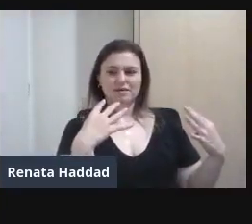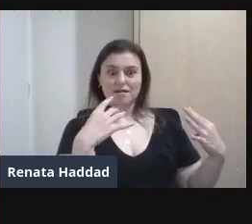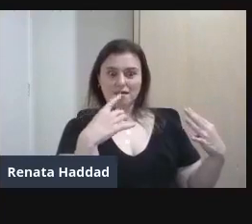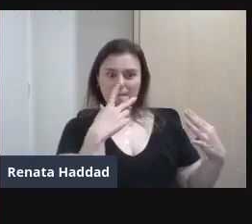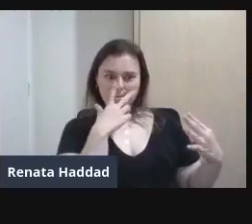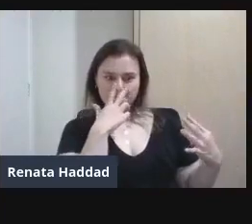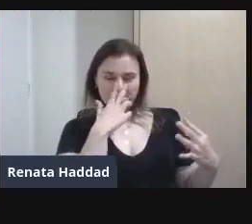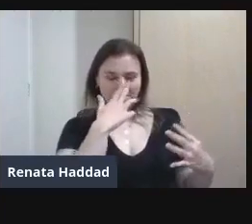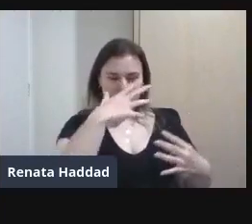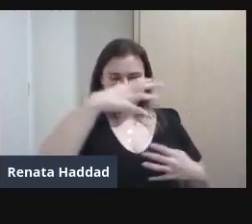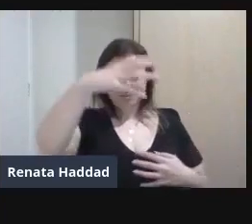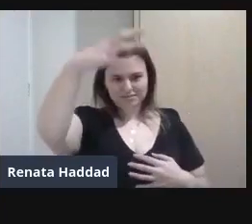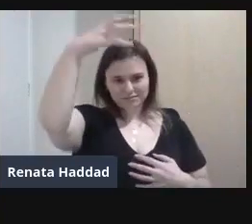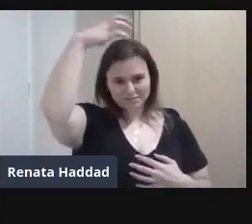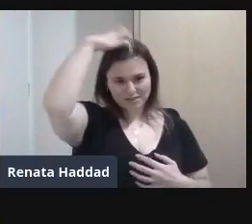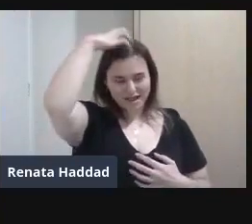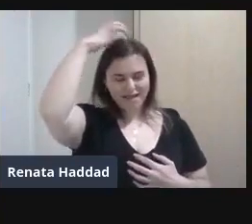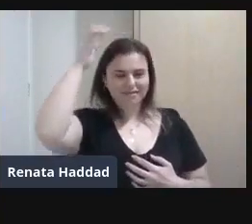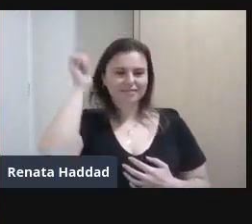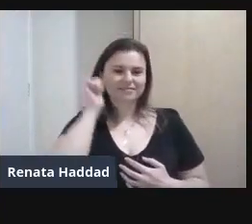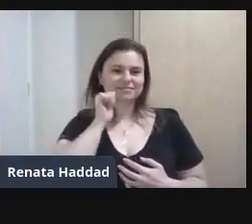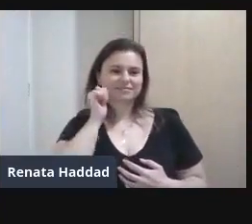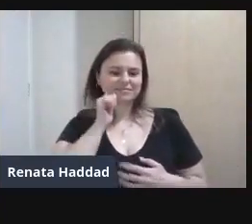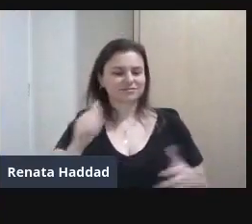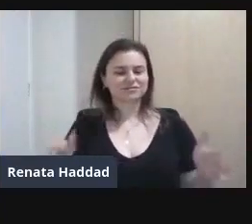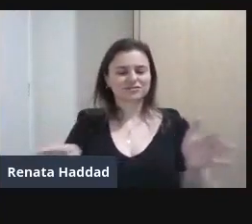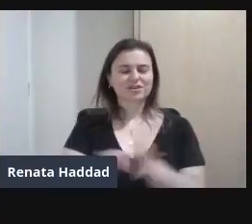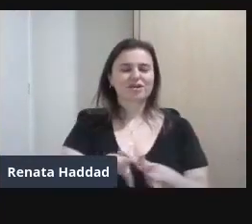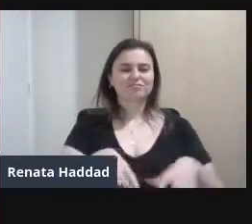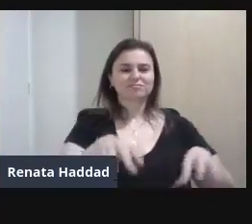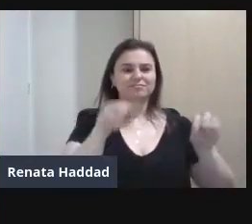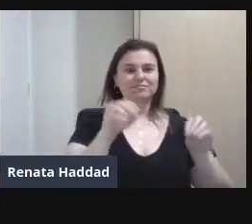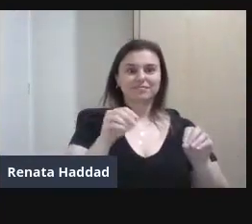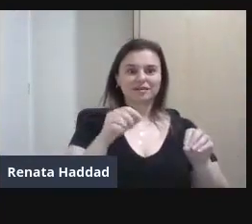E A